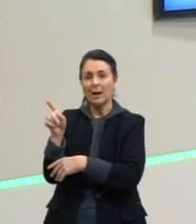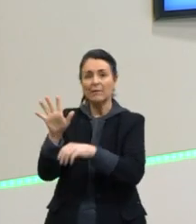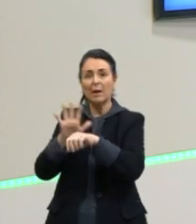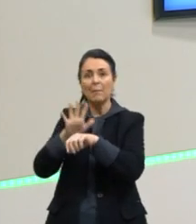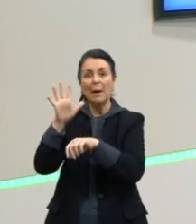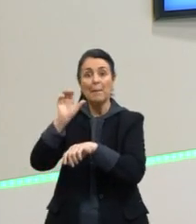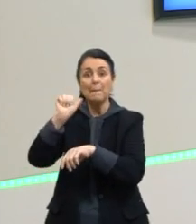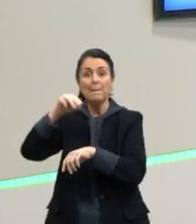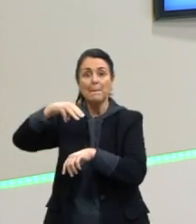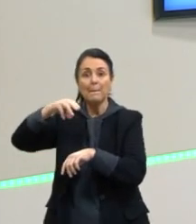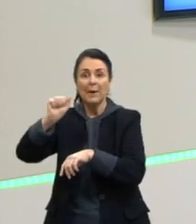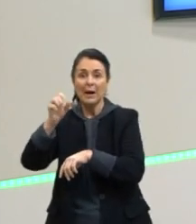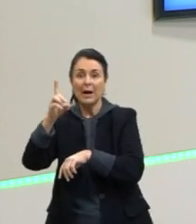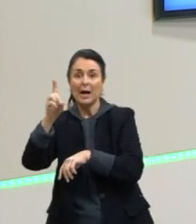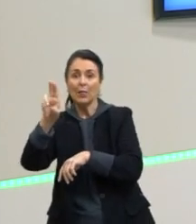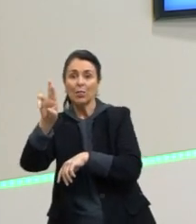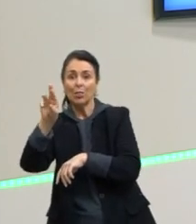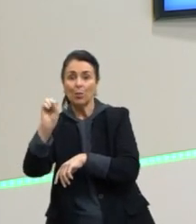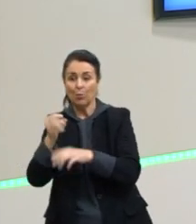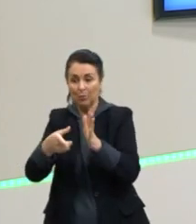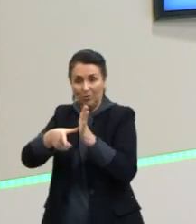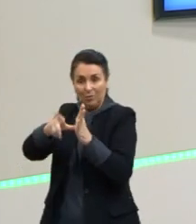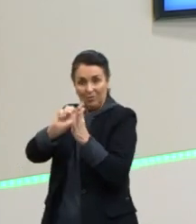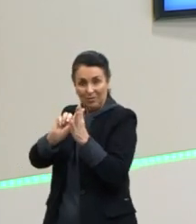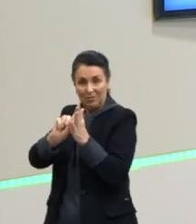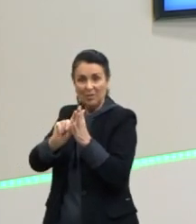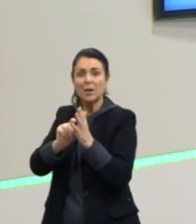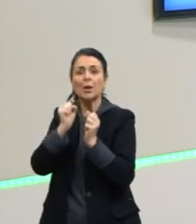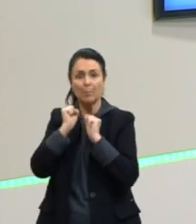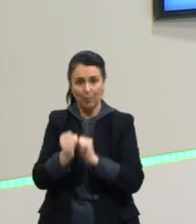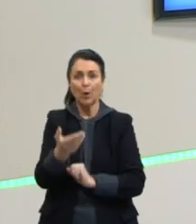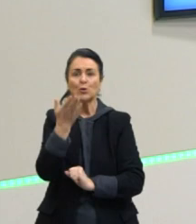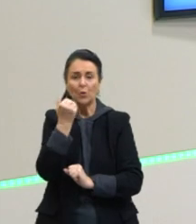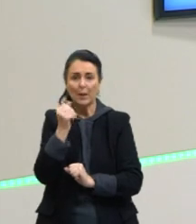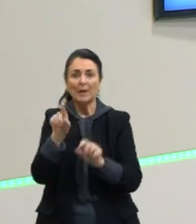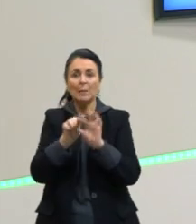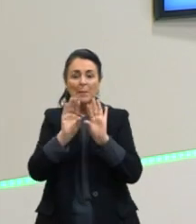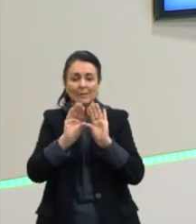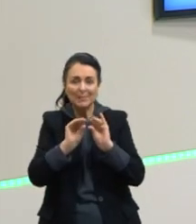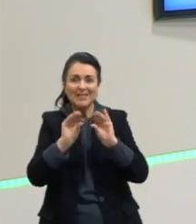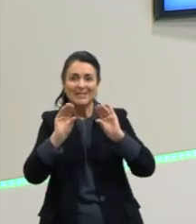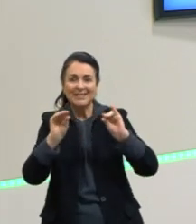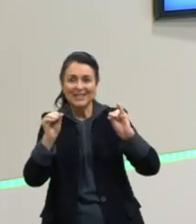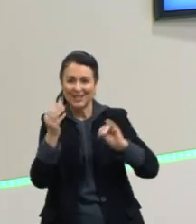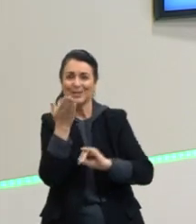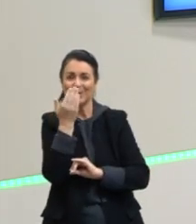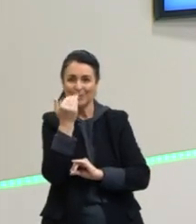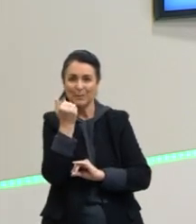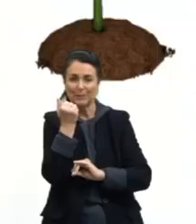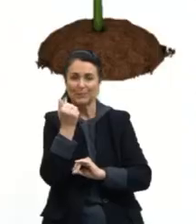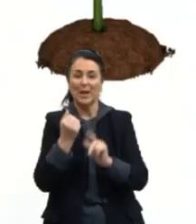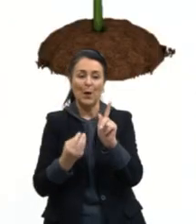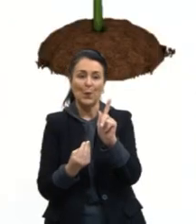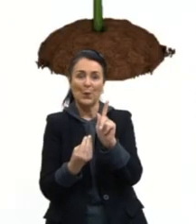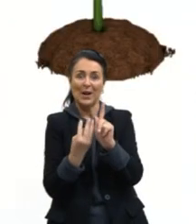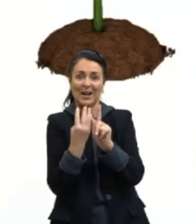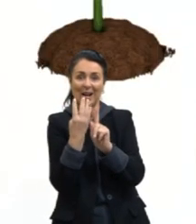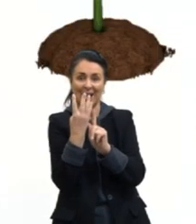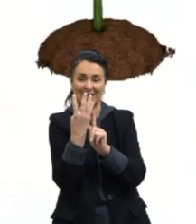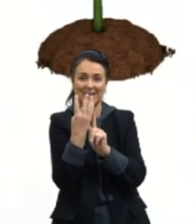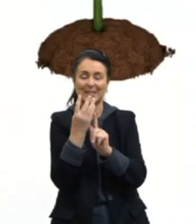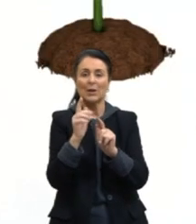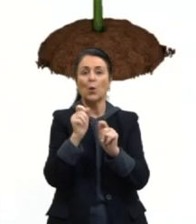ali a parte comestível mais macia. Então, esse é o gás etileno aí da planta,